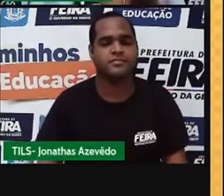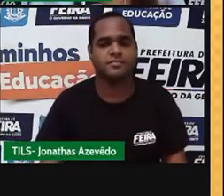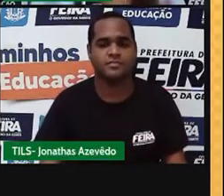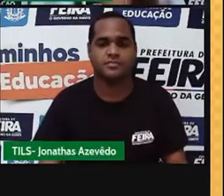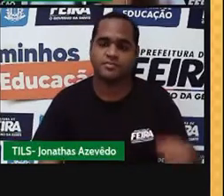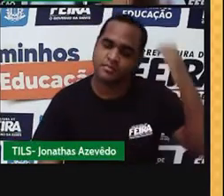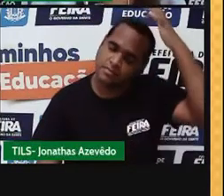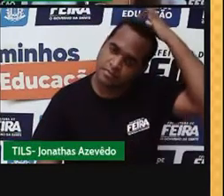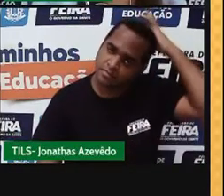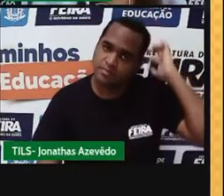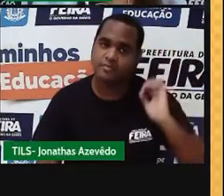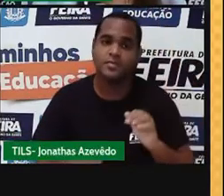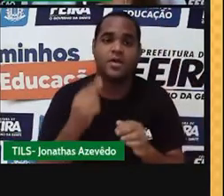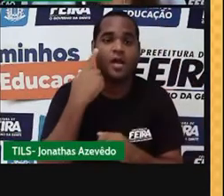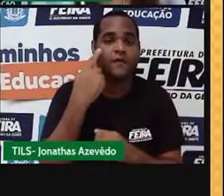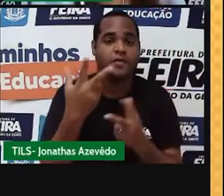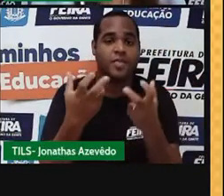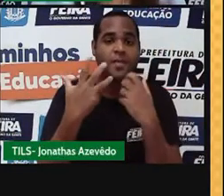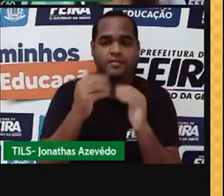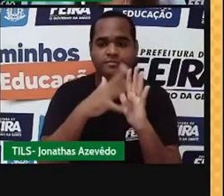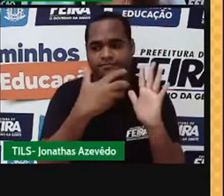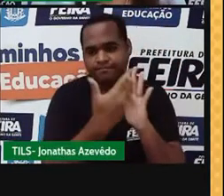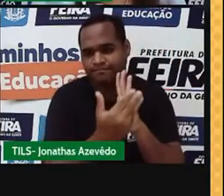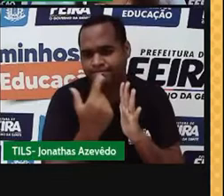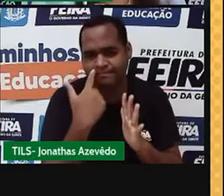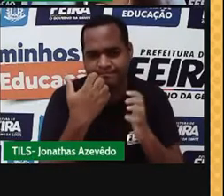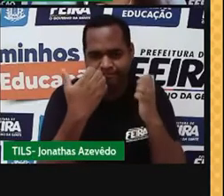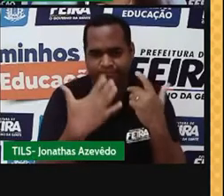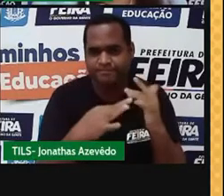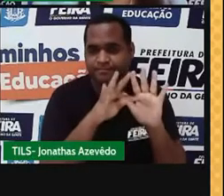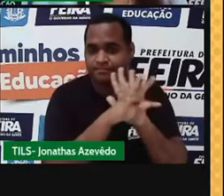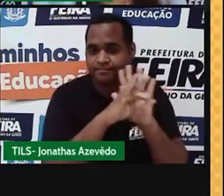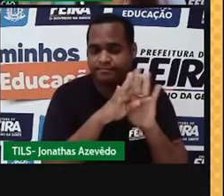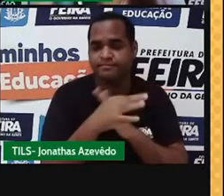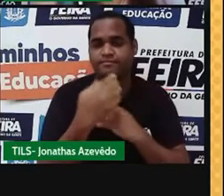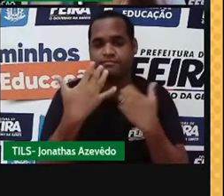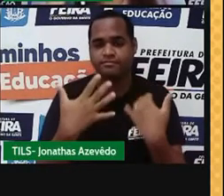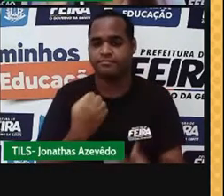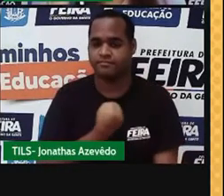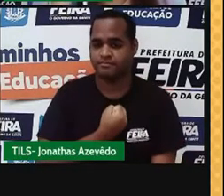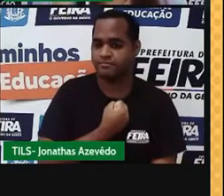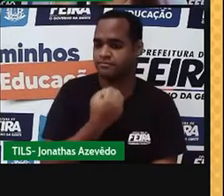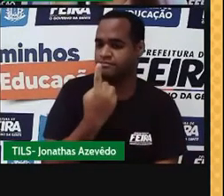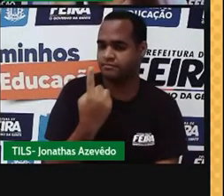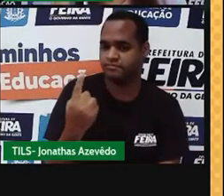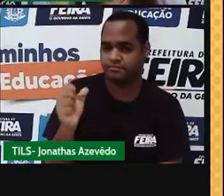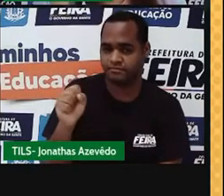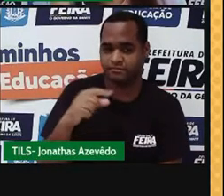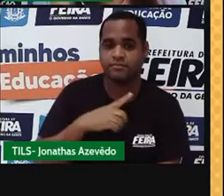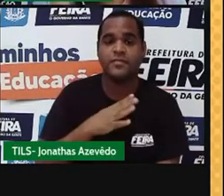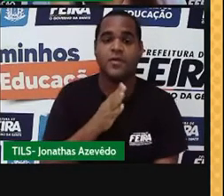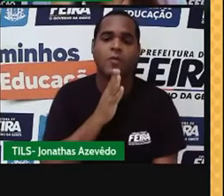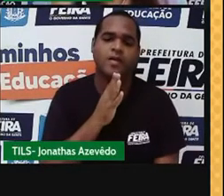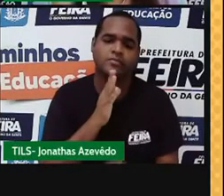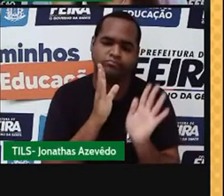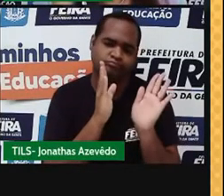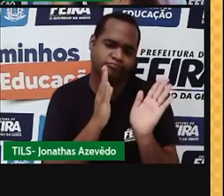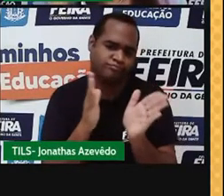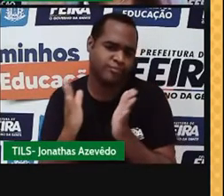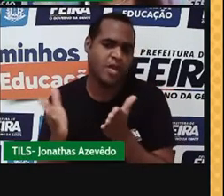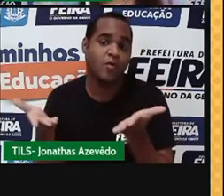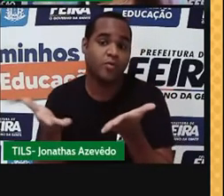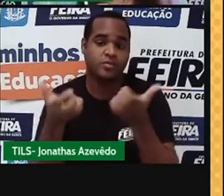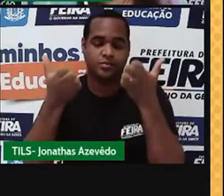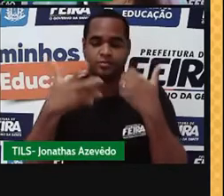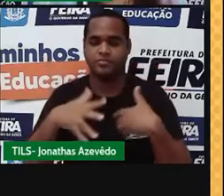A gente viu que a tabela periódica, ela apresenta 118 elementos químicos, que são os conhecidos hoje, e eles